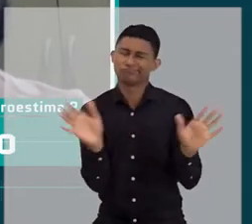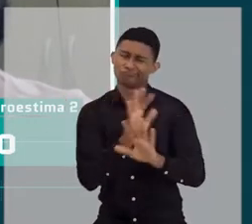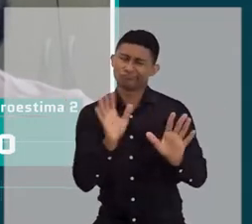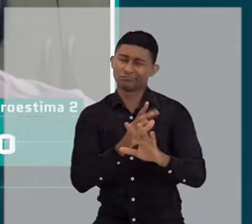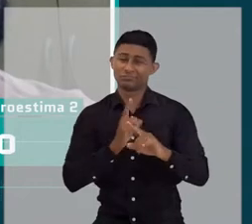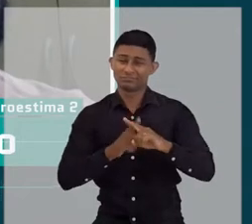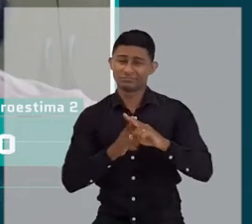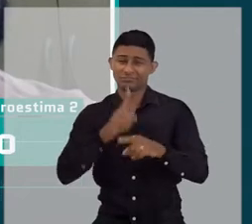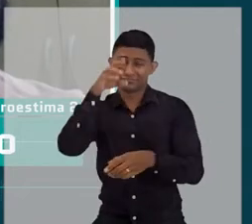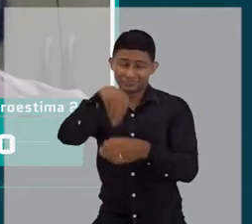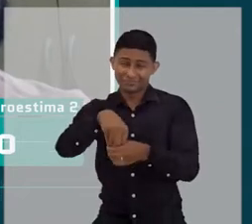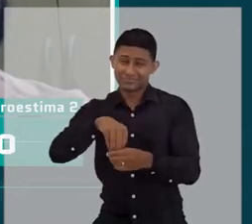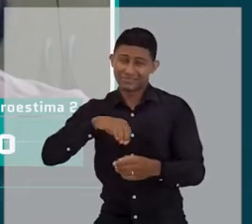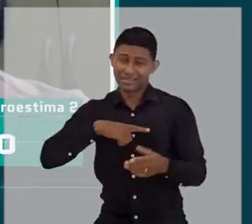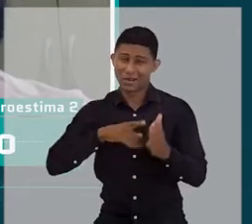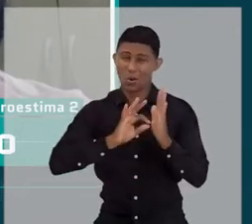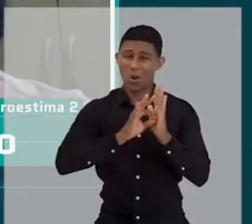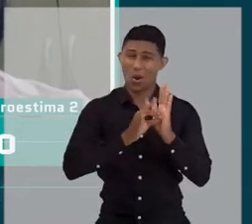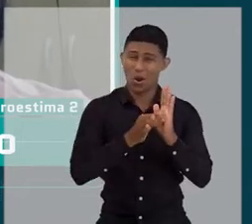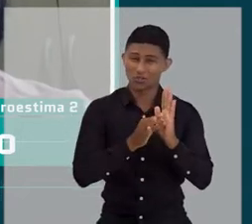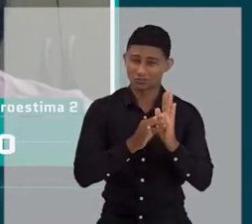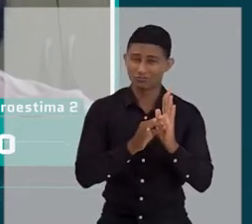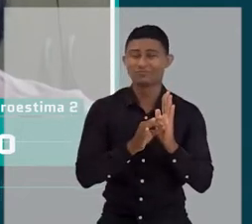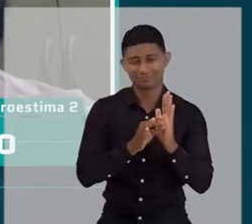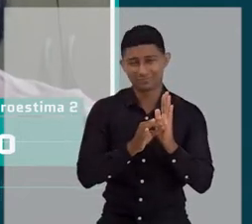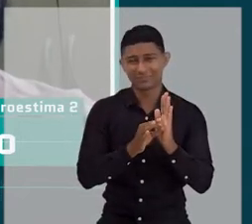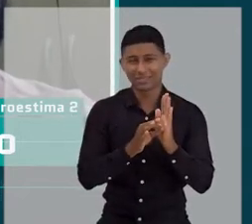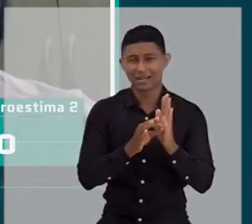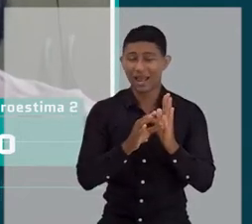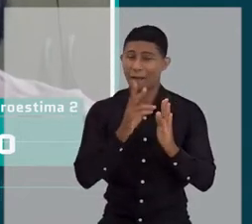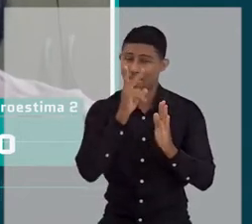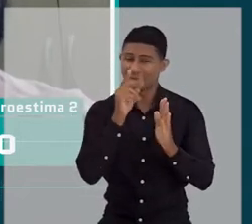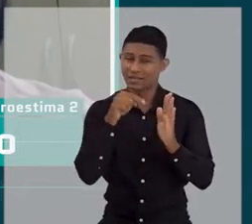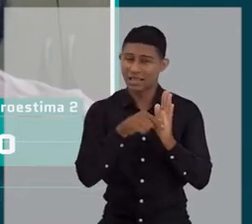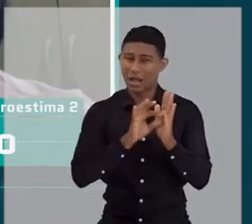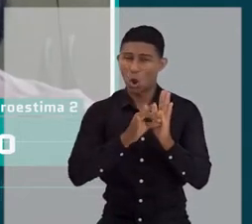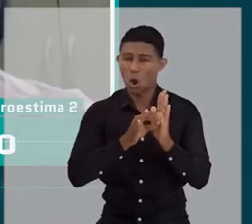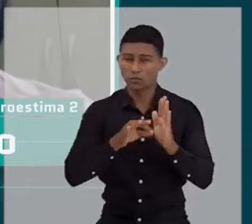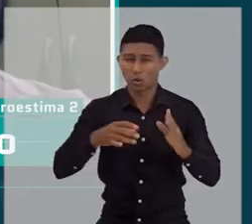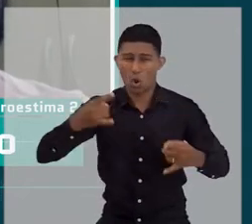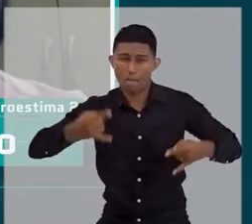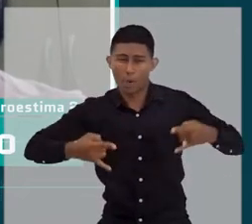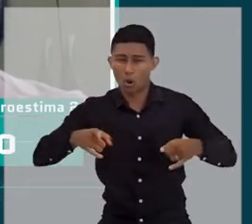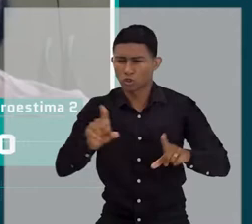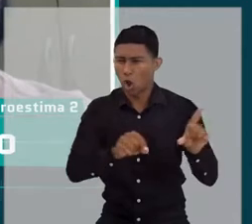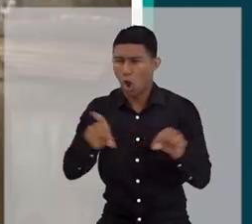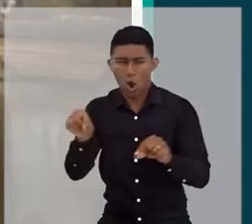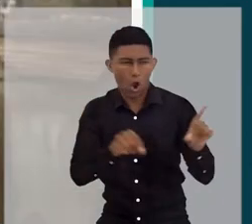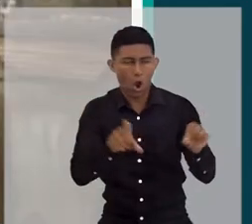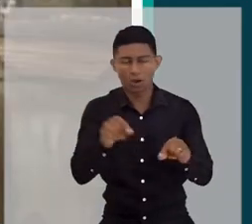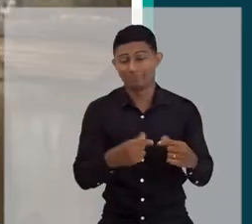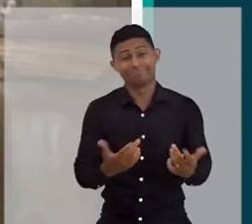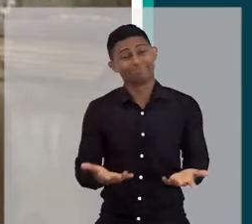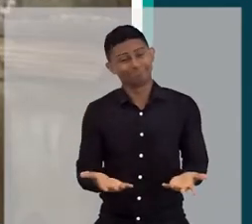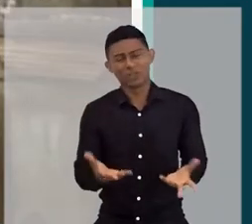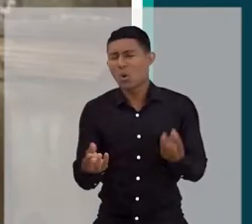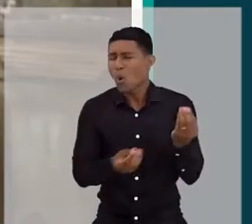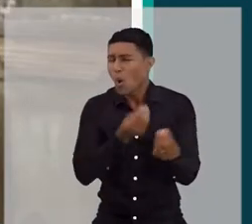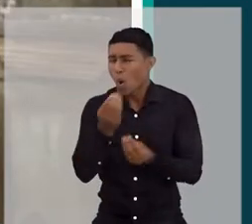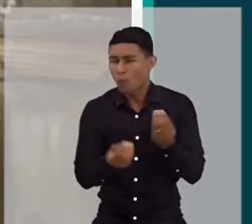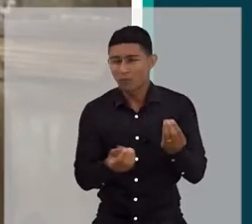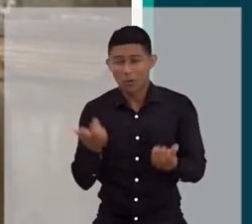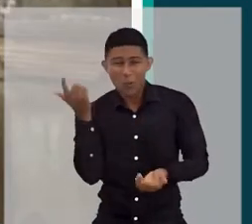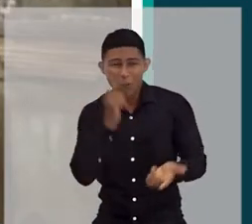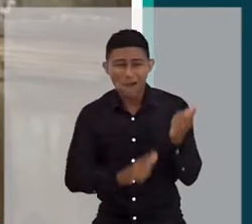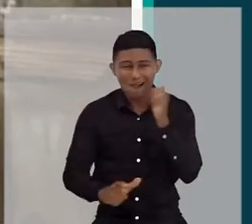Porque existem os algoritmos, né? E os algoritmos, eles também são tendenciosos, né? Então, como que a gente lida com isso,